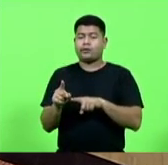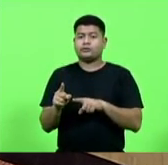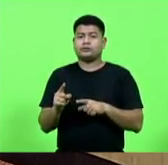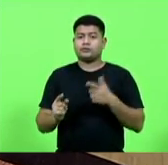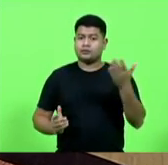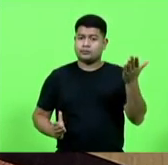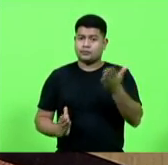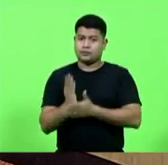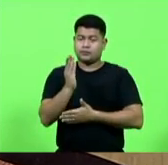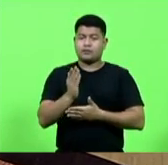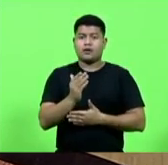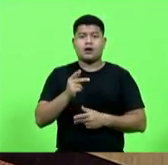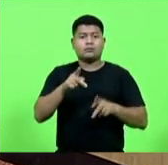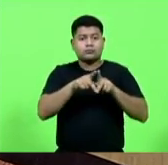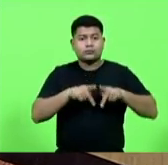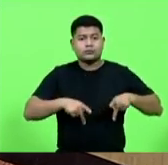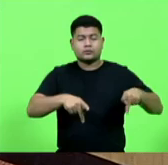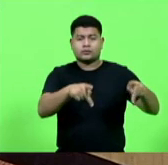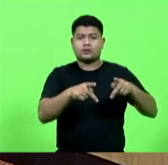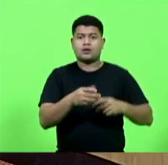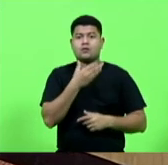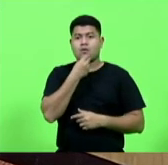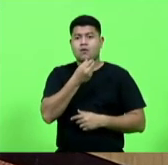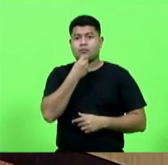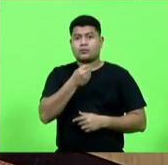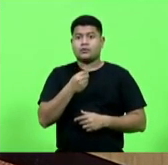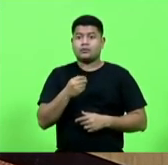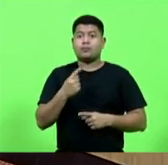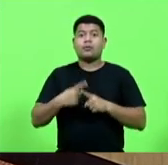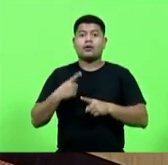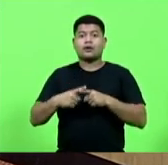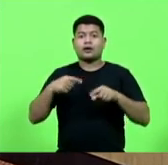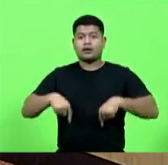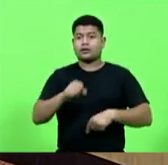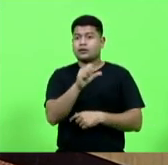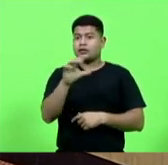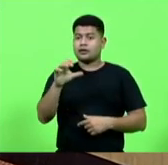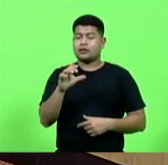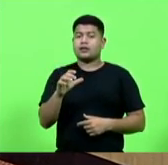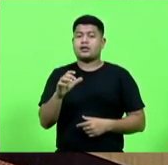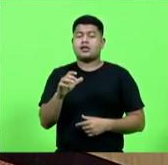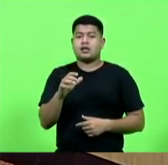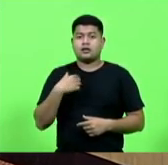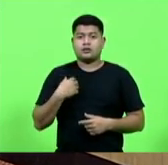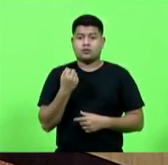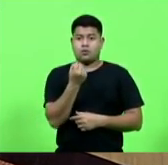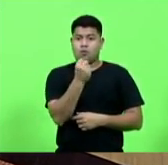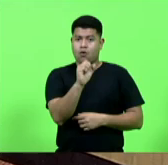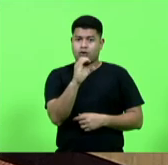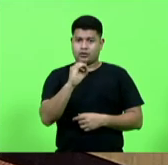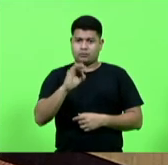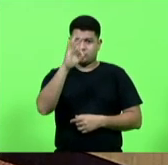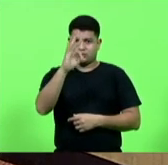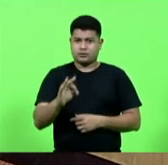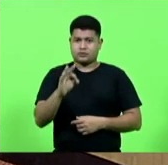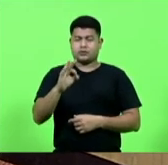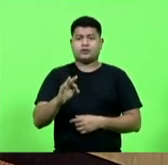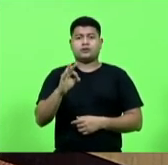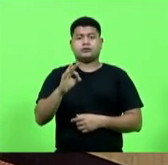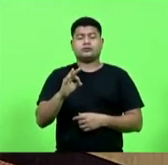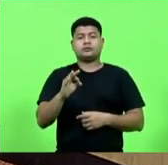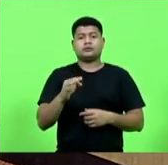a Procuradoria do Homem, tendo em vista que, em Santa Catarina, os homens são 80% das